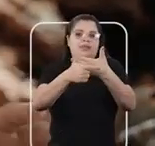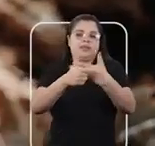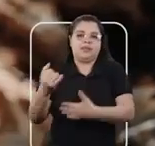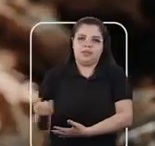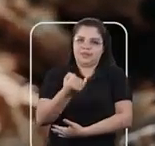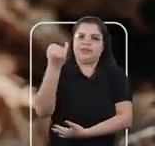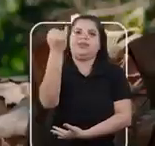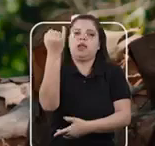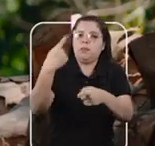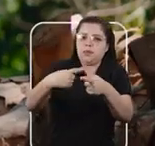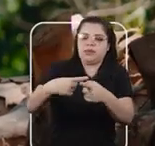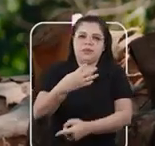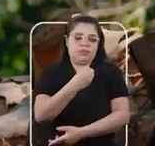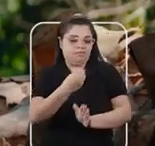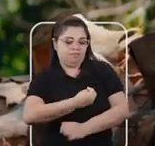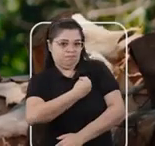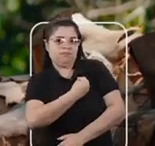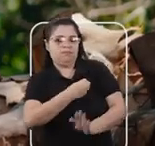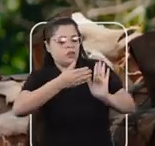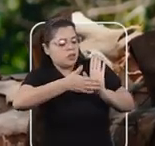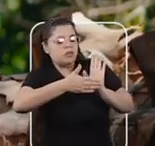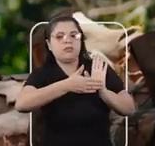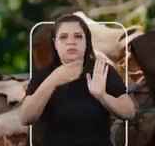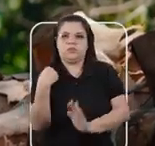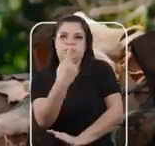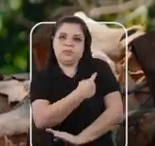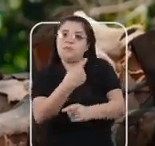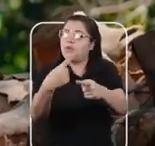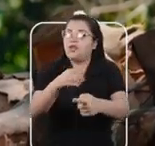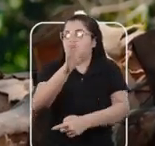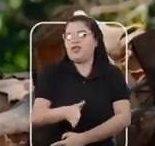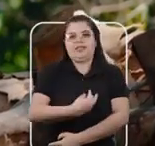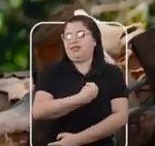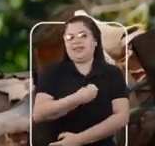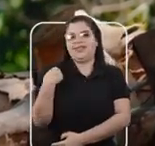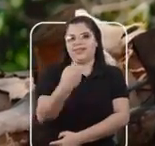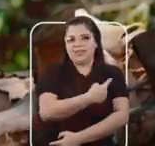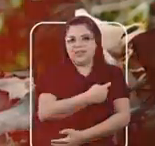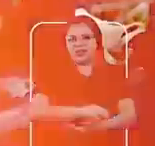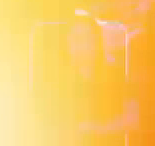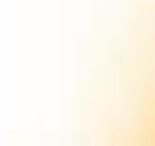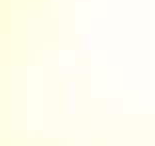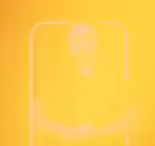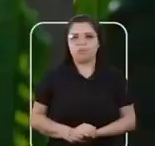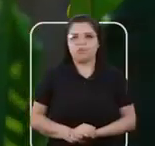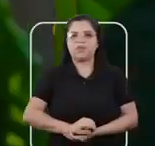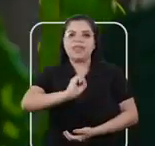papel fundamental, porque ela está no nosso plano, ela está na nossa proposta, porque ela já está na vida da gente.